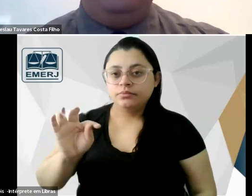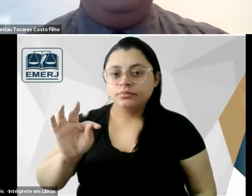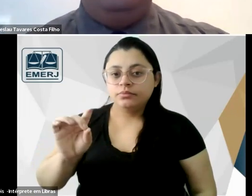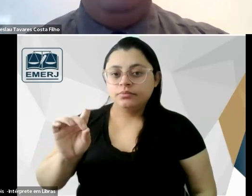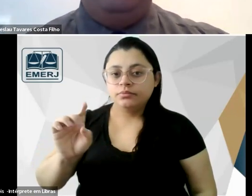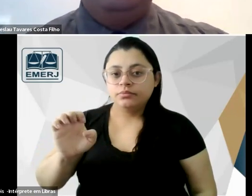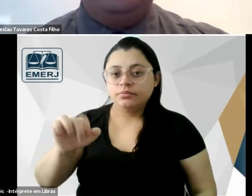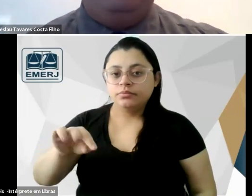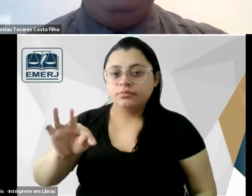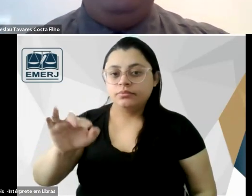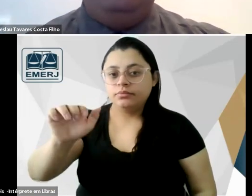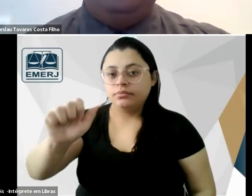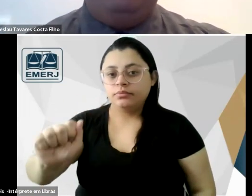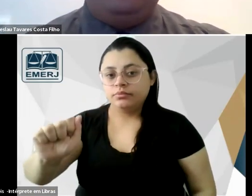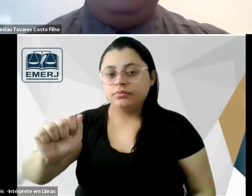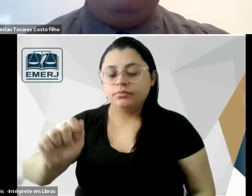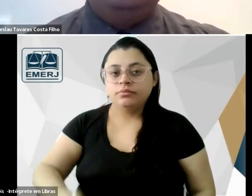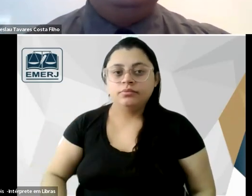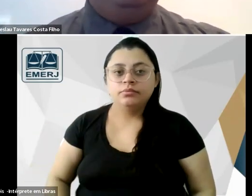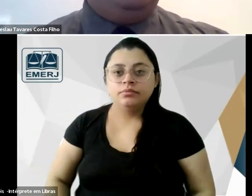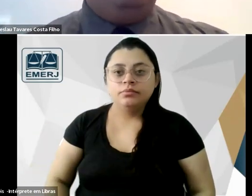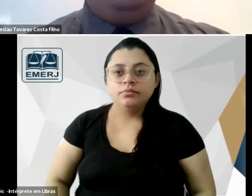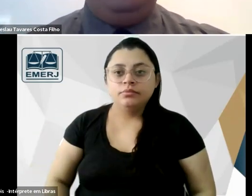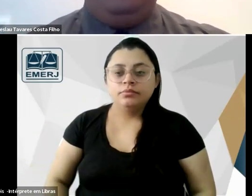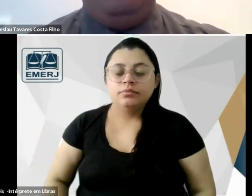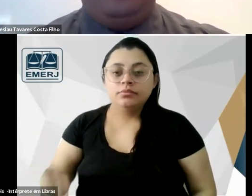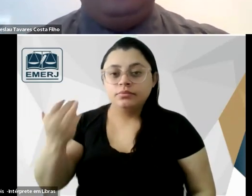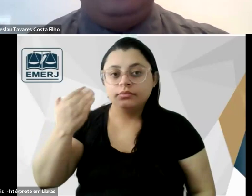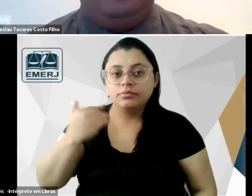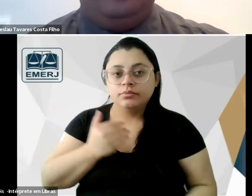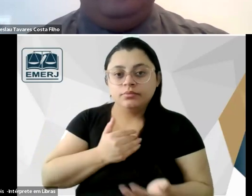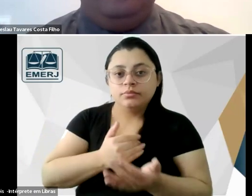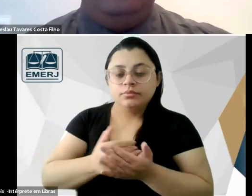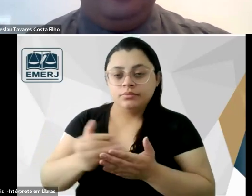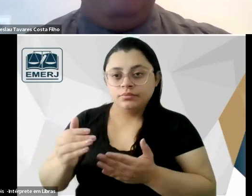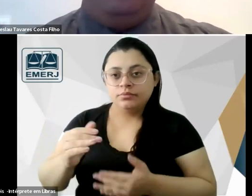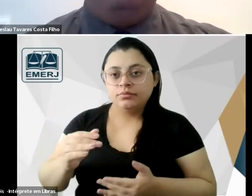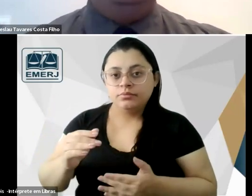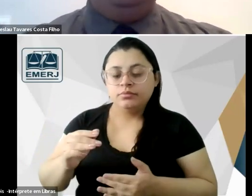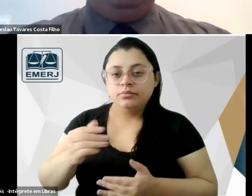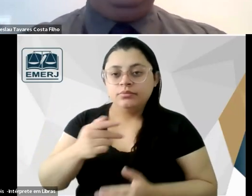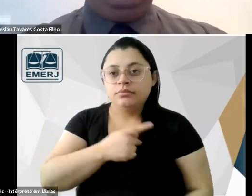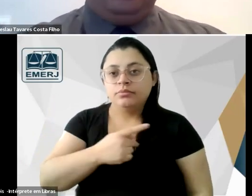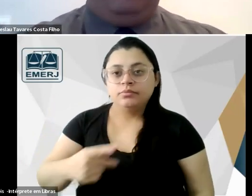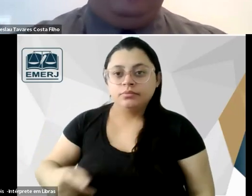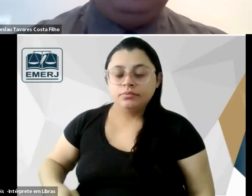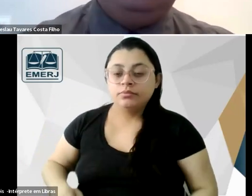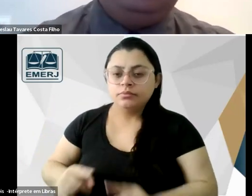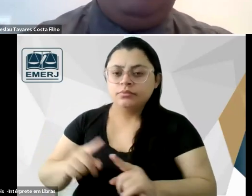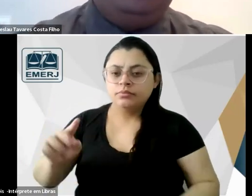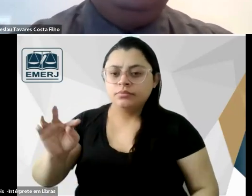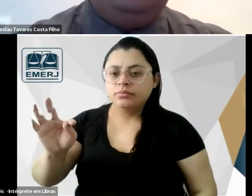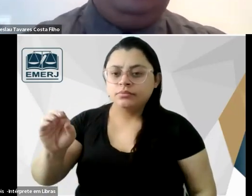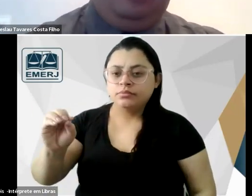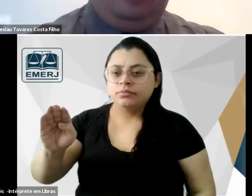Dilma Rousseff teve aquela passagem breve pela presidência da república mas Tobias já vai usar